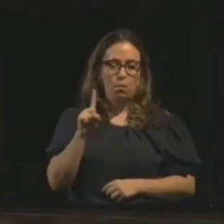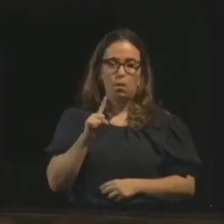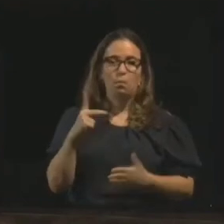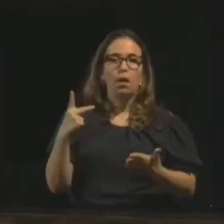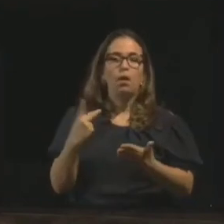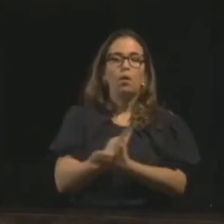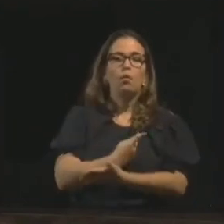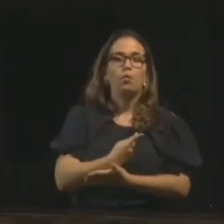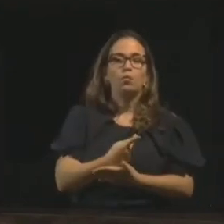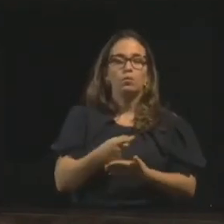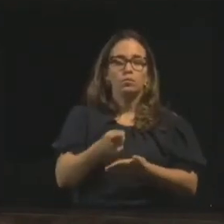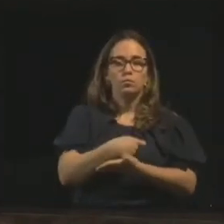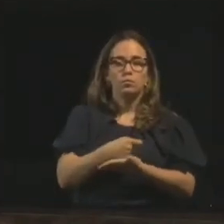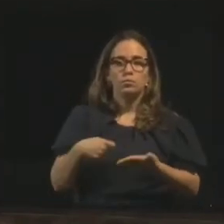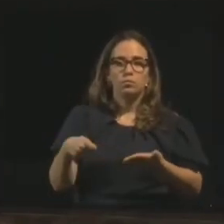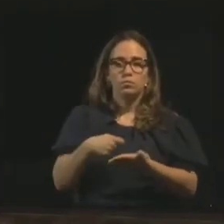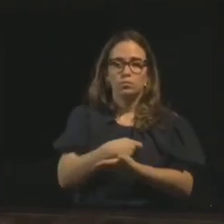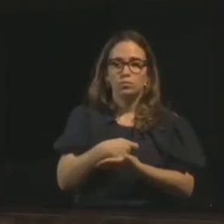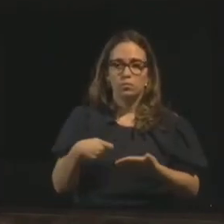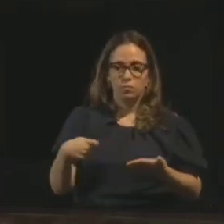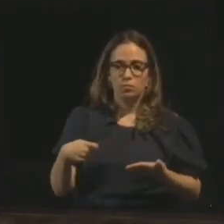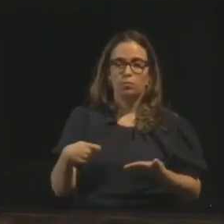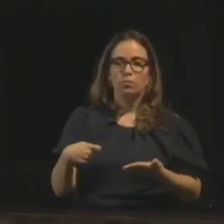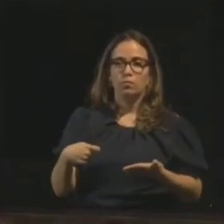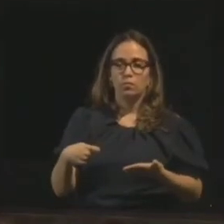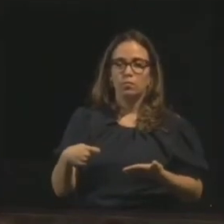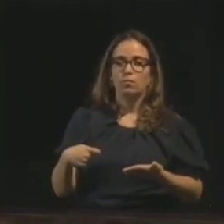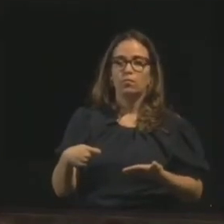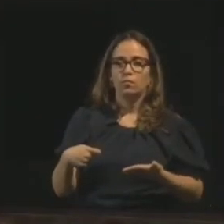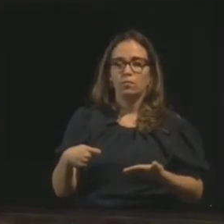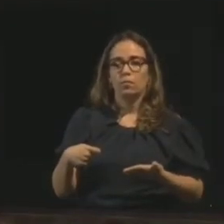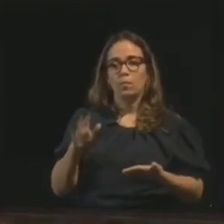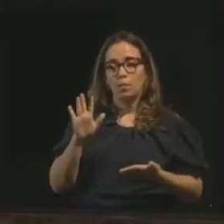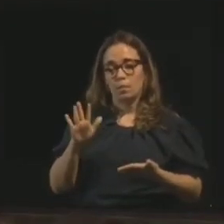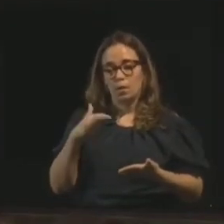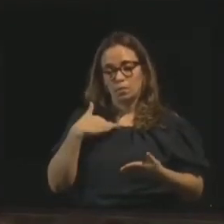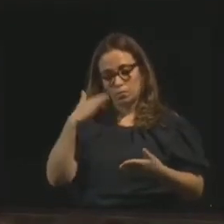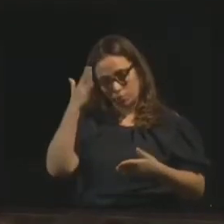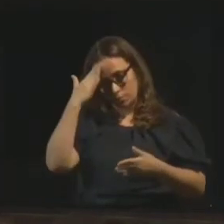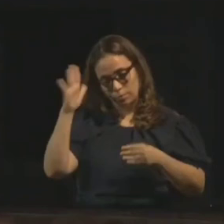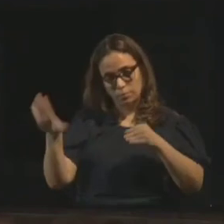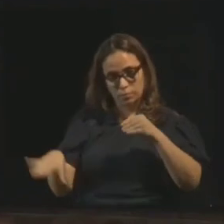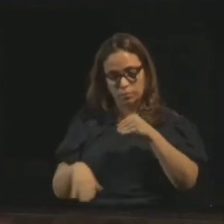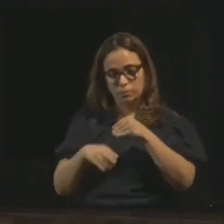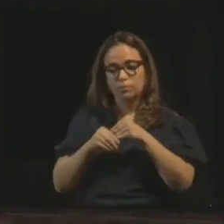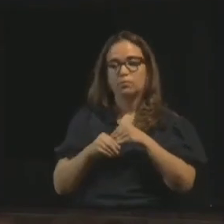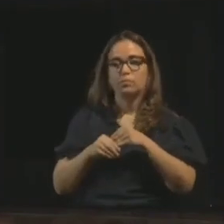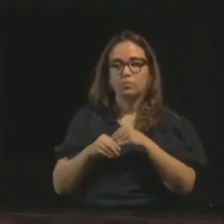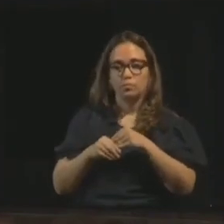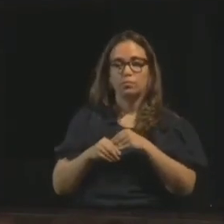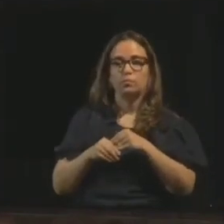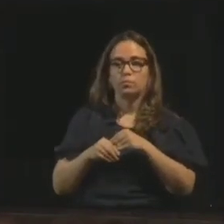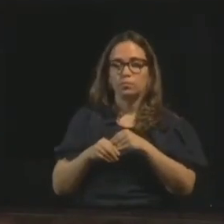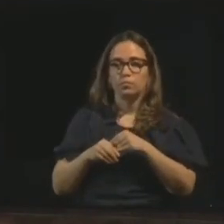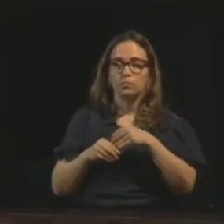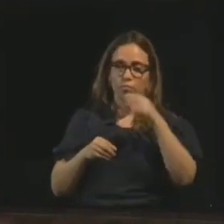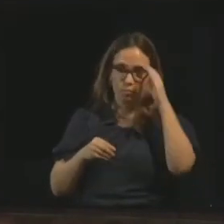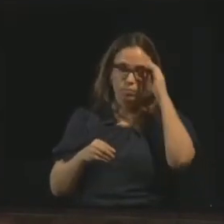isso está ficando cada vez menos comum. A faculdade mecânica, o Espírito pega o braço, o médium ainda assim interfere.